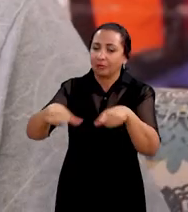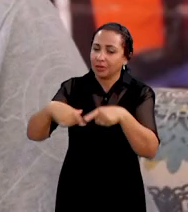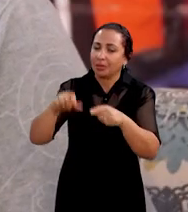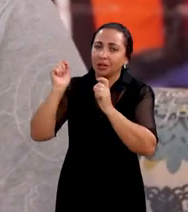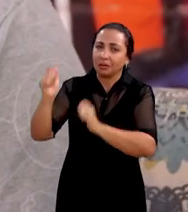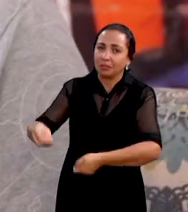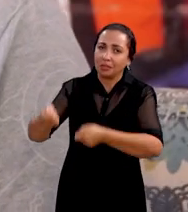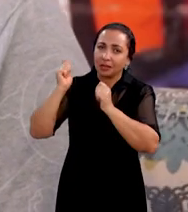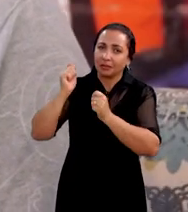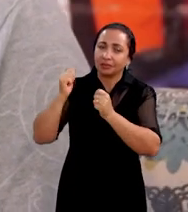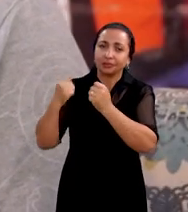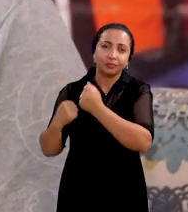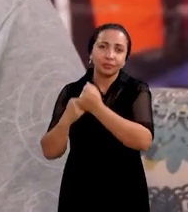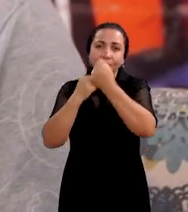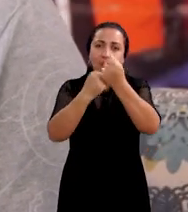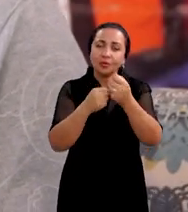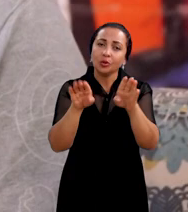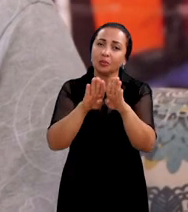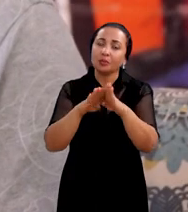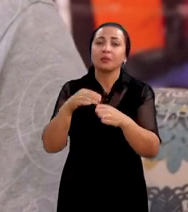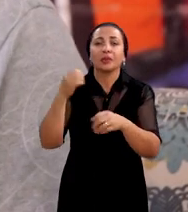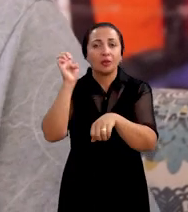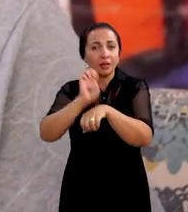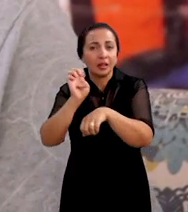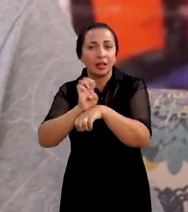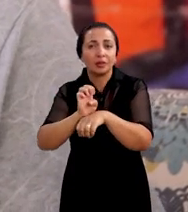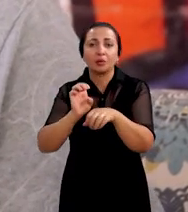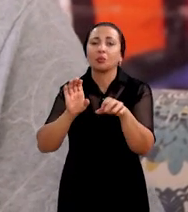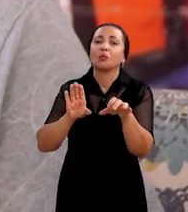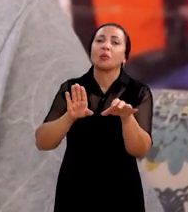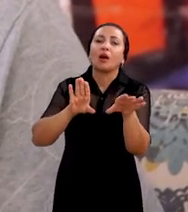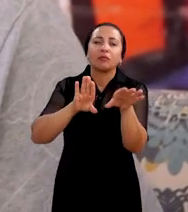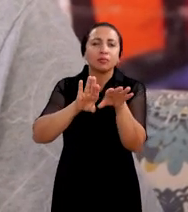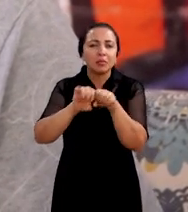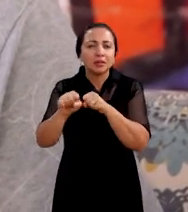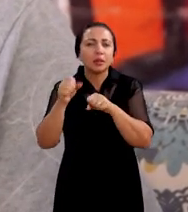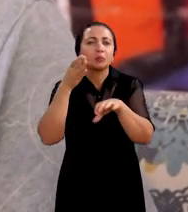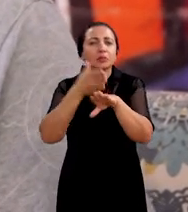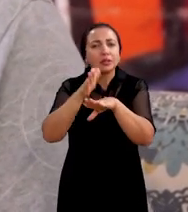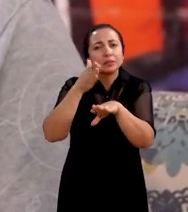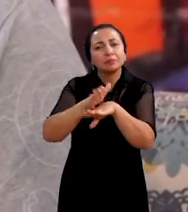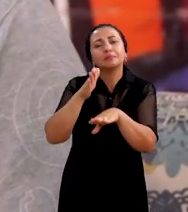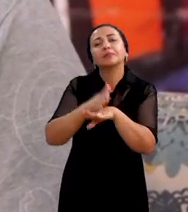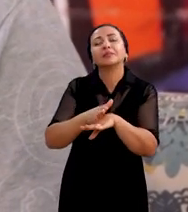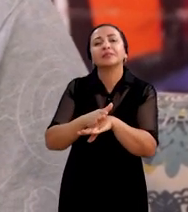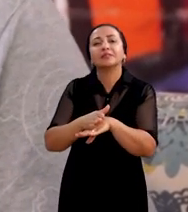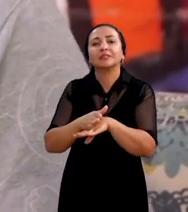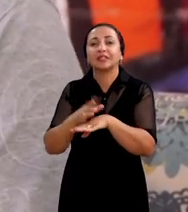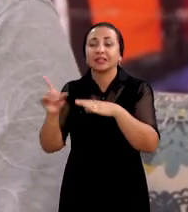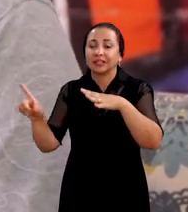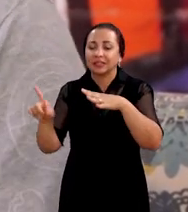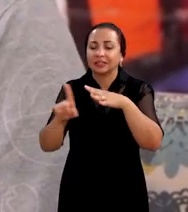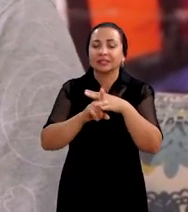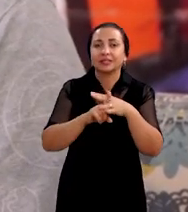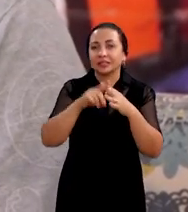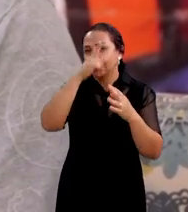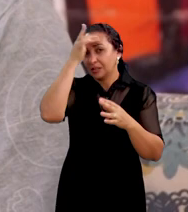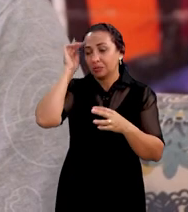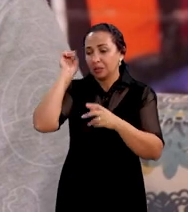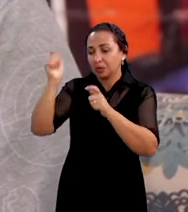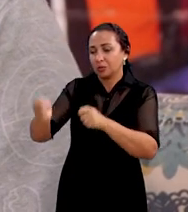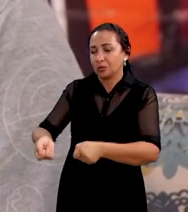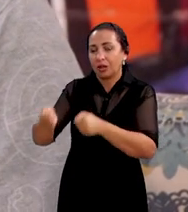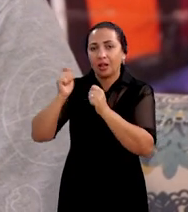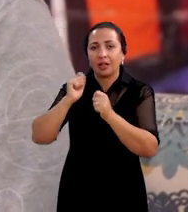pesca Um apoio por parte do Estado na formação seria importante com relação a questão da inserção dos